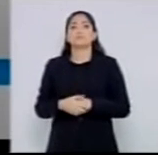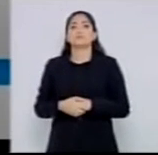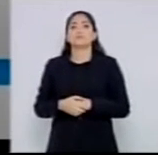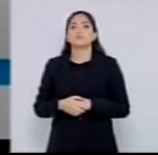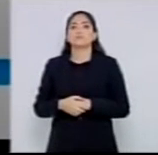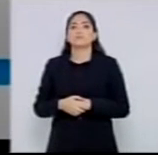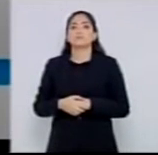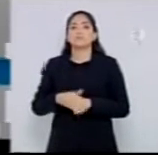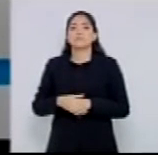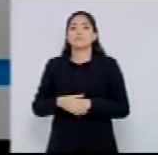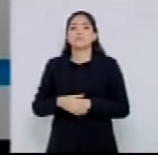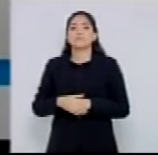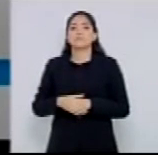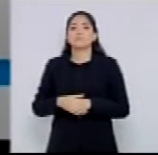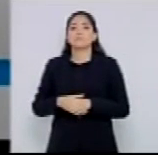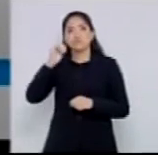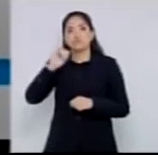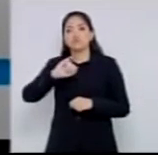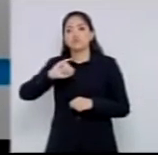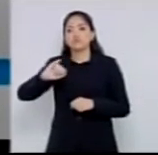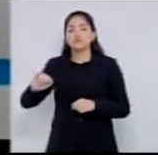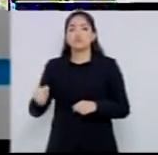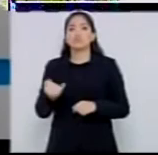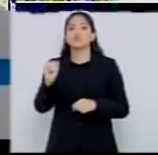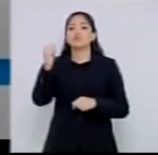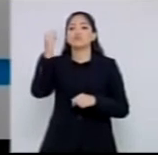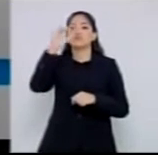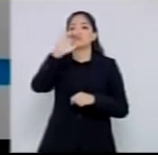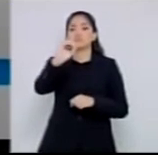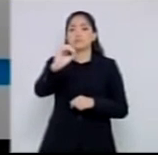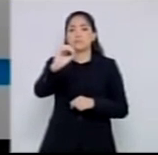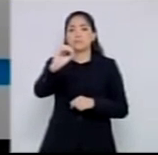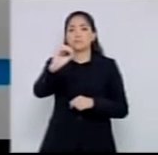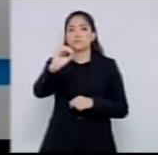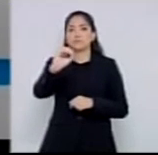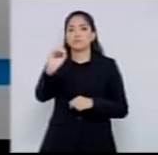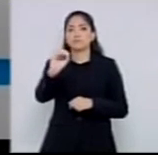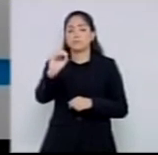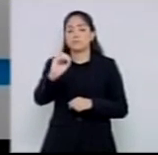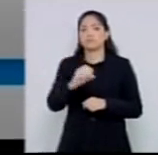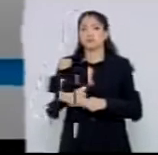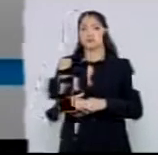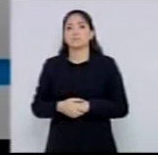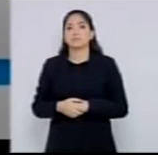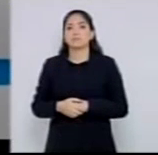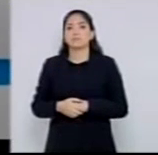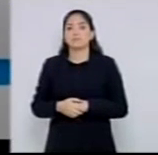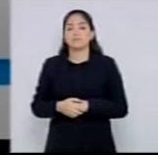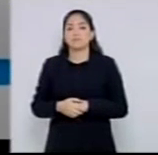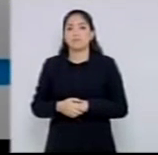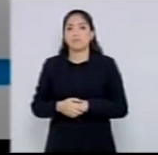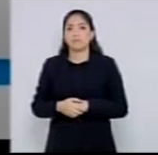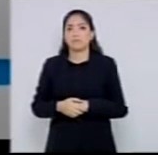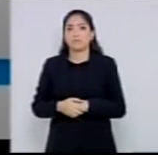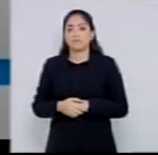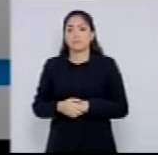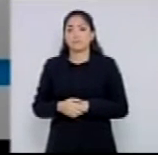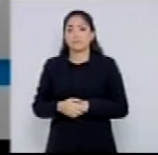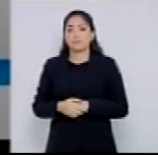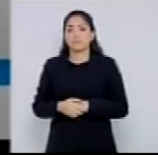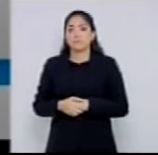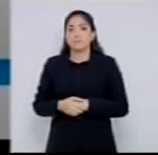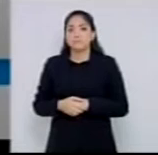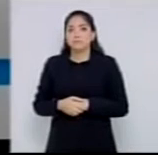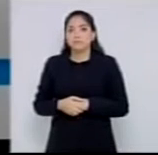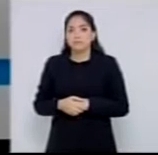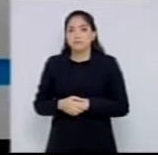juro zero. Por quê, deputado Jean? Quando tem um poço d'água, quem chega primeiro, toma água limpa. Essa